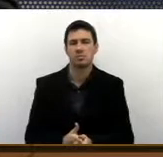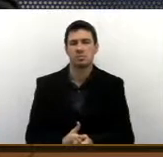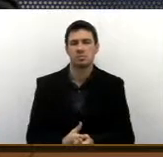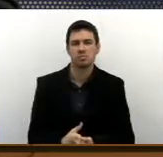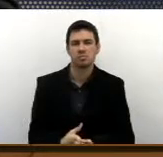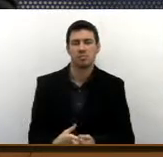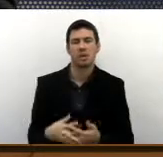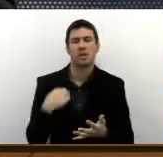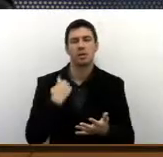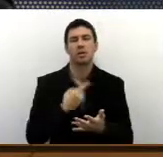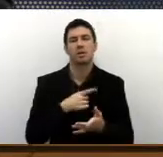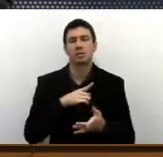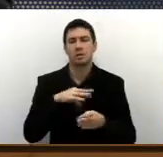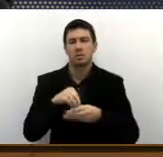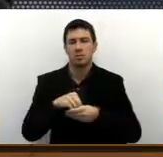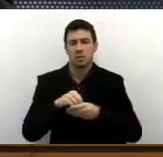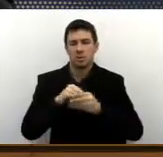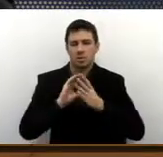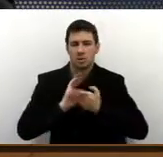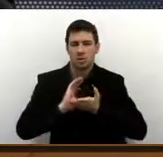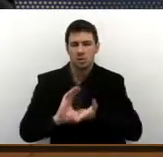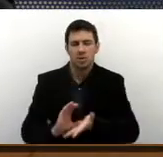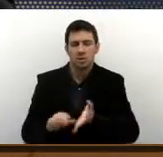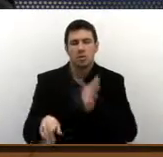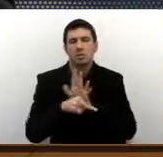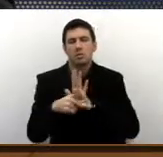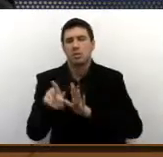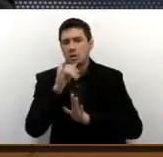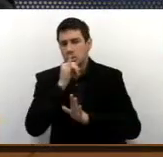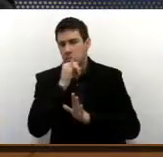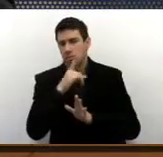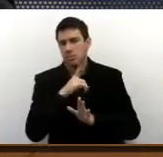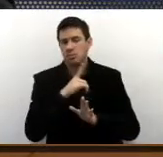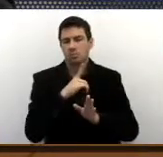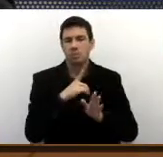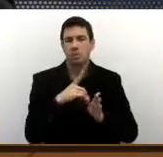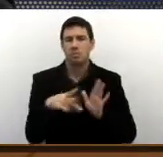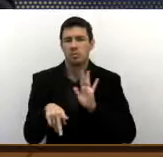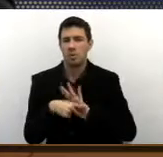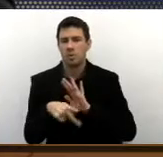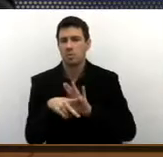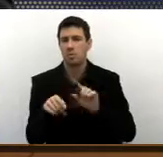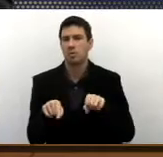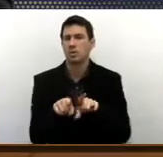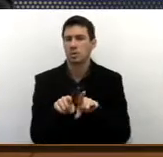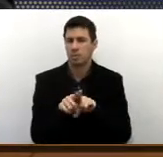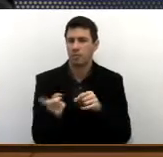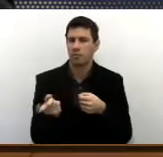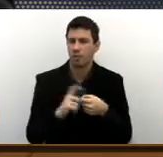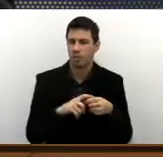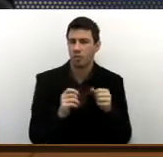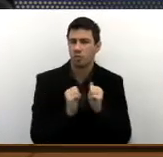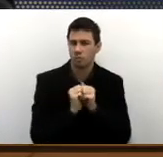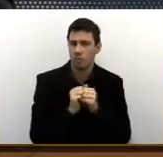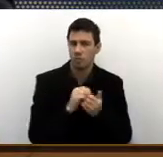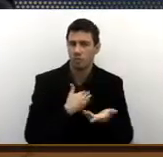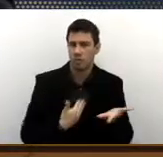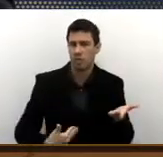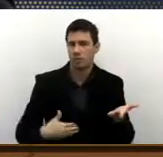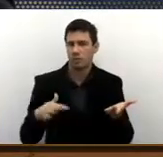Os recursos, nós temos na paz tanto recursos próprios como também recursos vinculados ao governo federal,